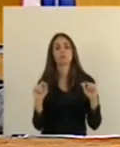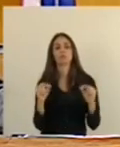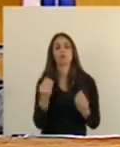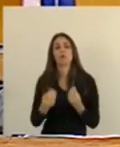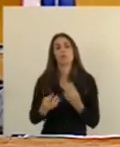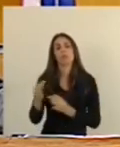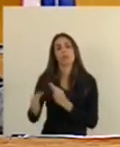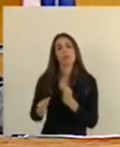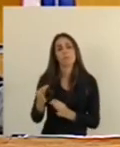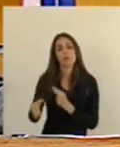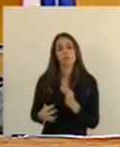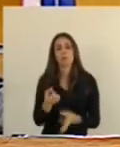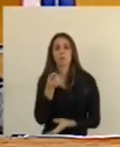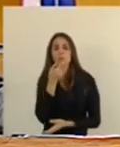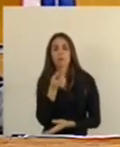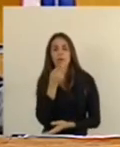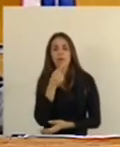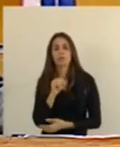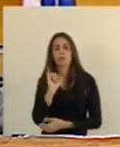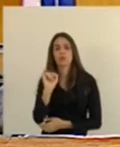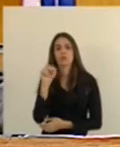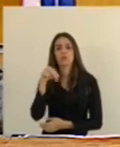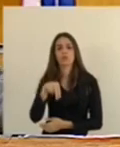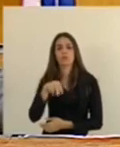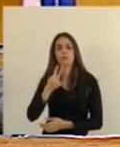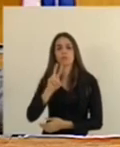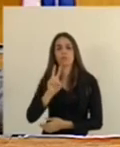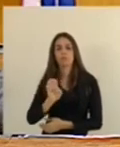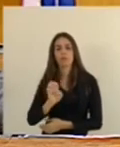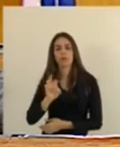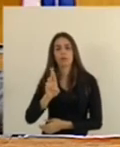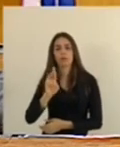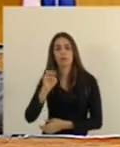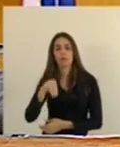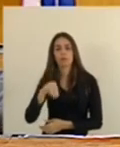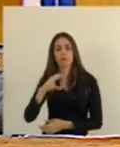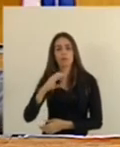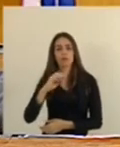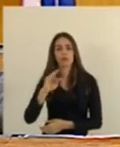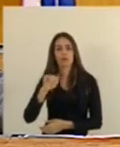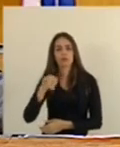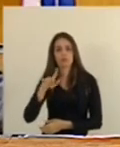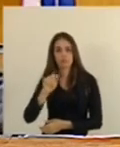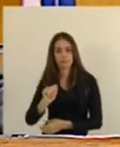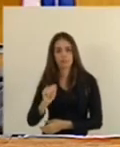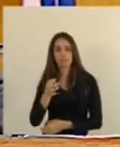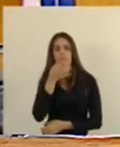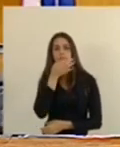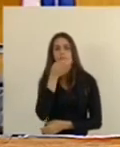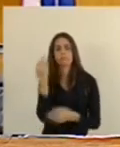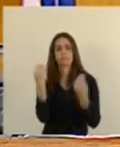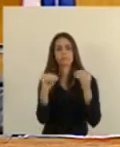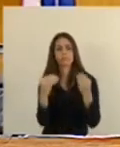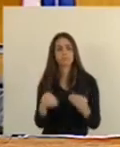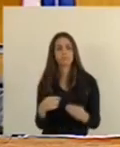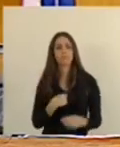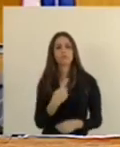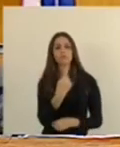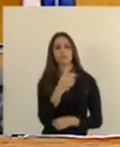tratando Através Da Ivermectina O relato Do deputado Torino Marques Está lá registrado E de mais 1